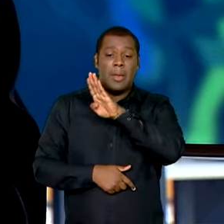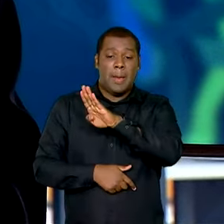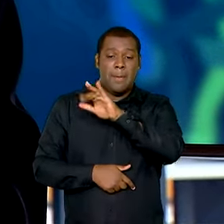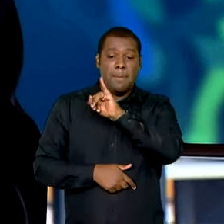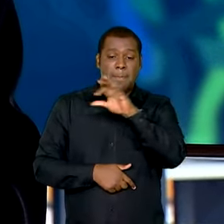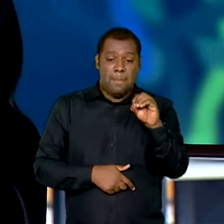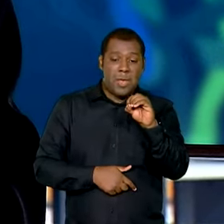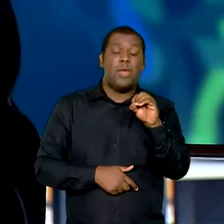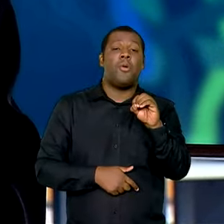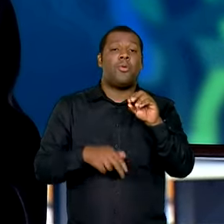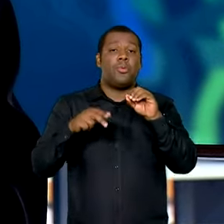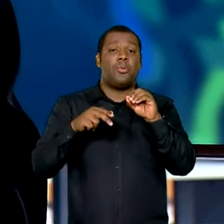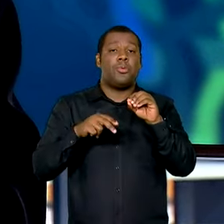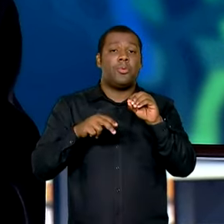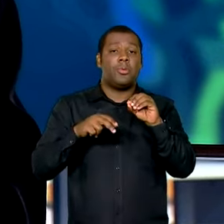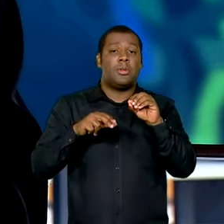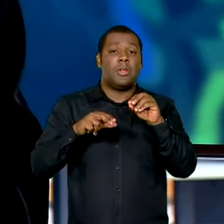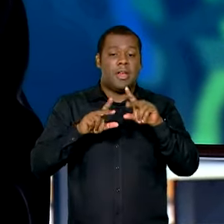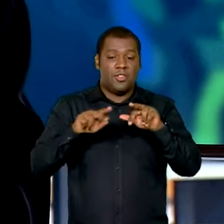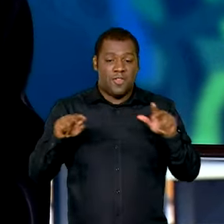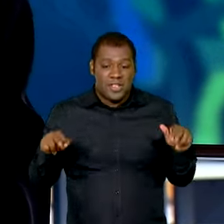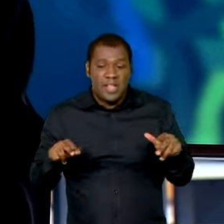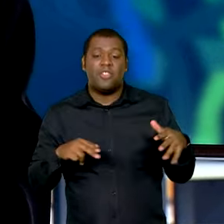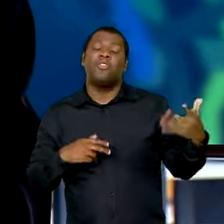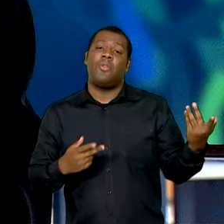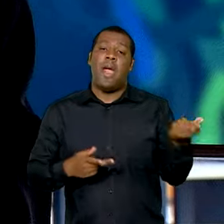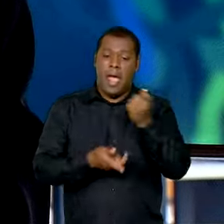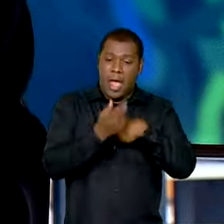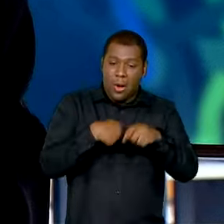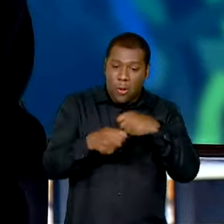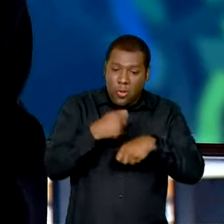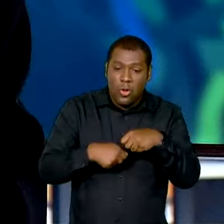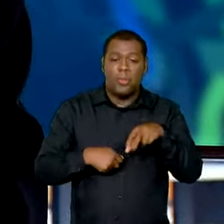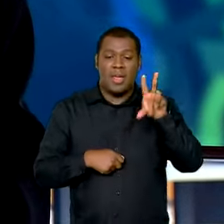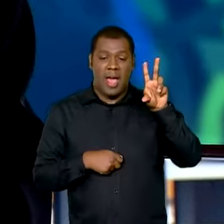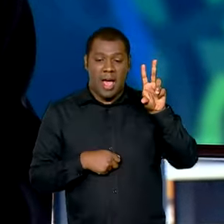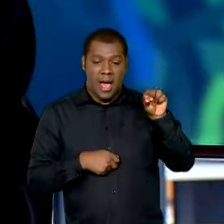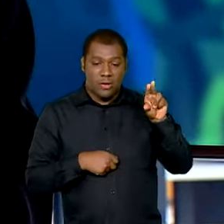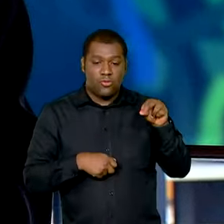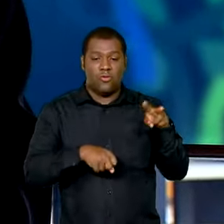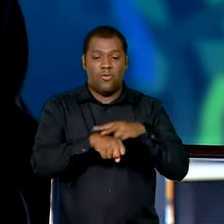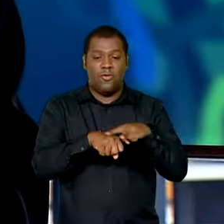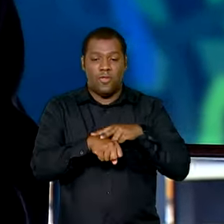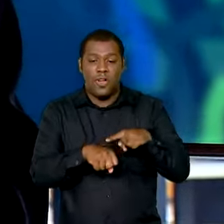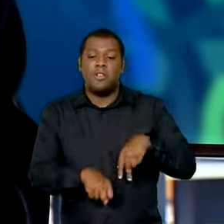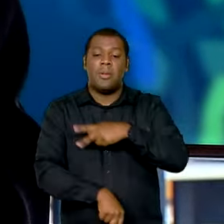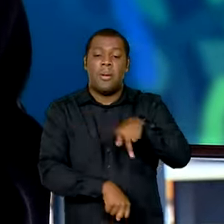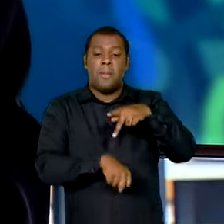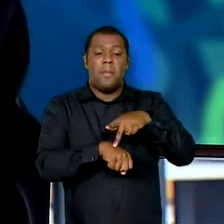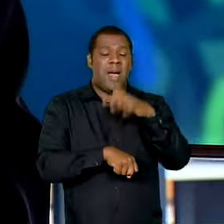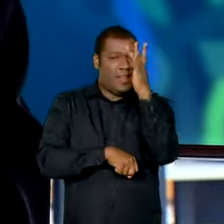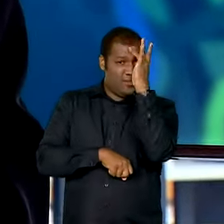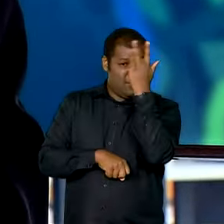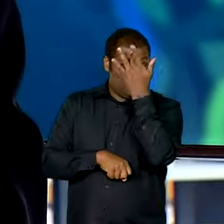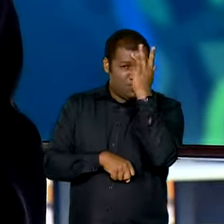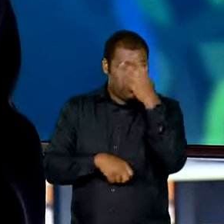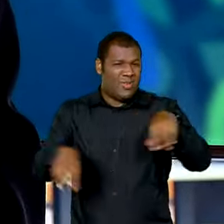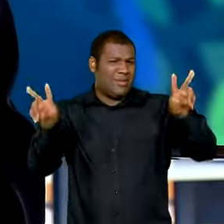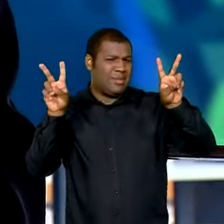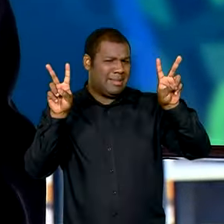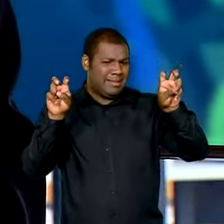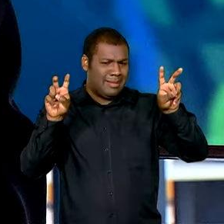azul e verde. Biodiversidade para dar uma economia forte, né? Quando foi para a Índia, o tema lá na Índia